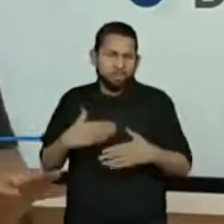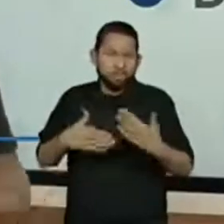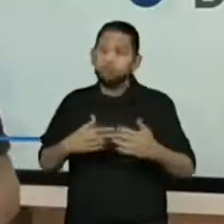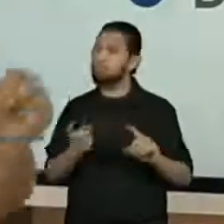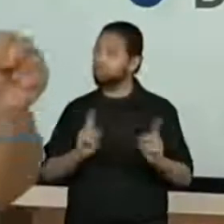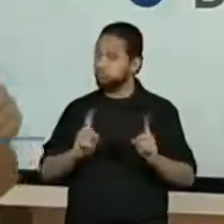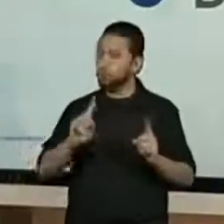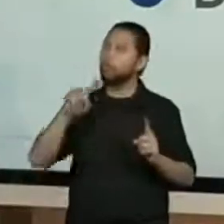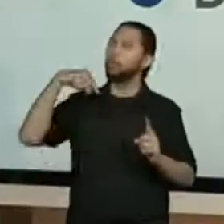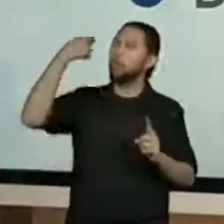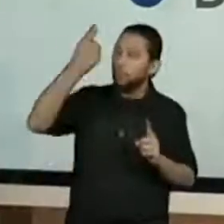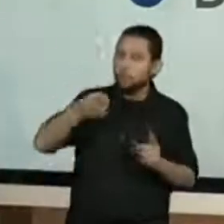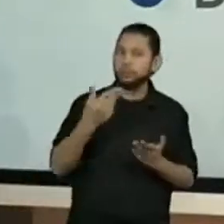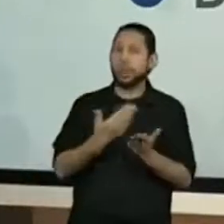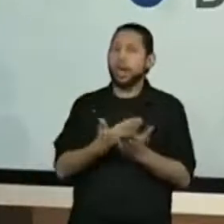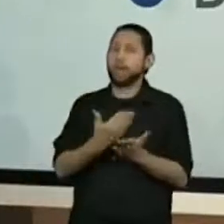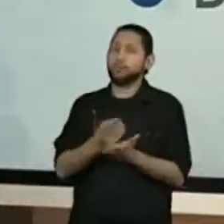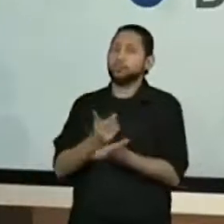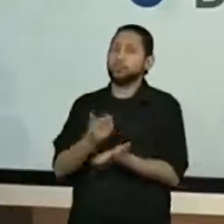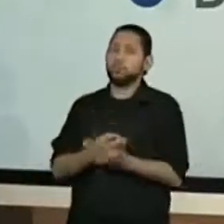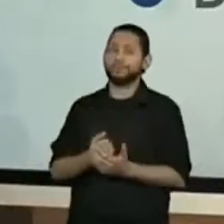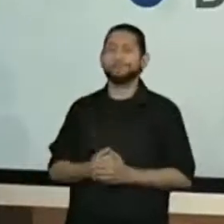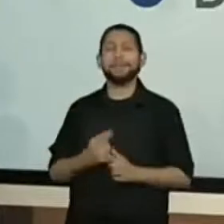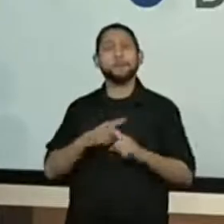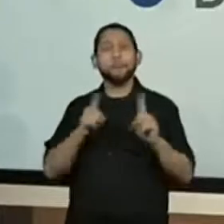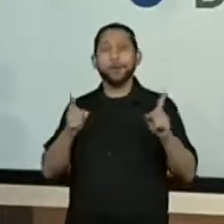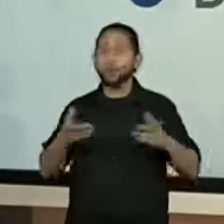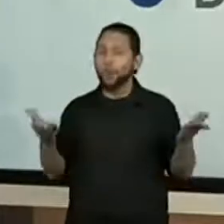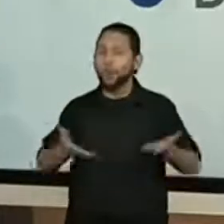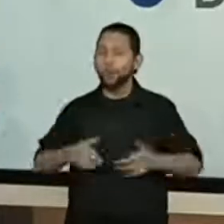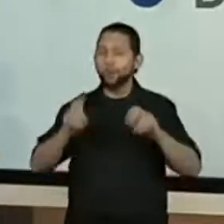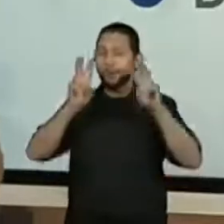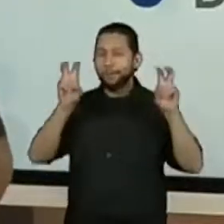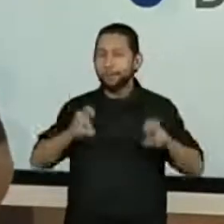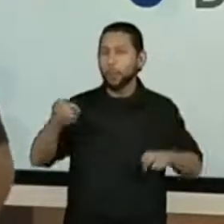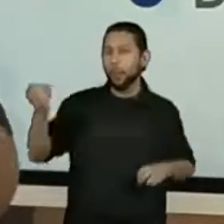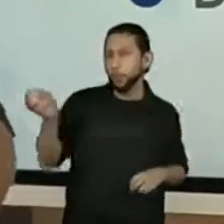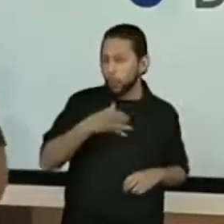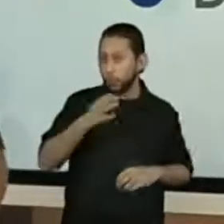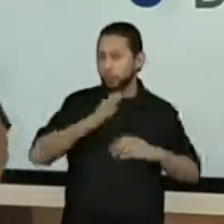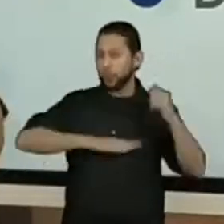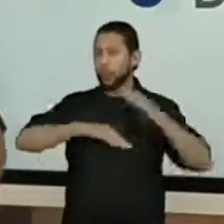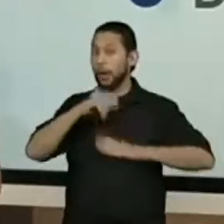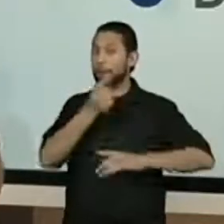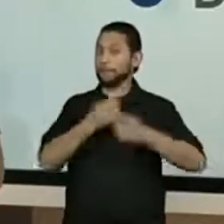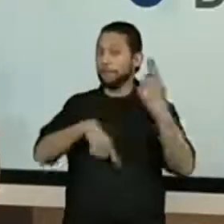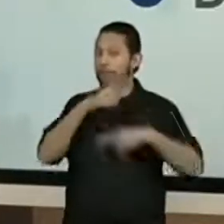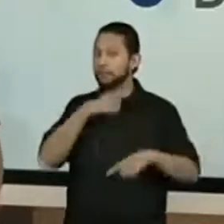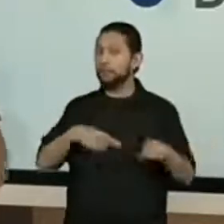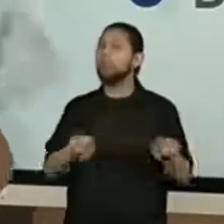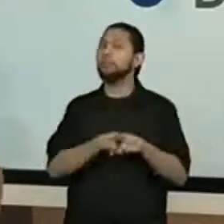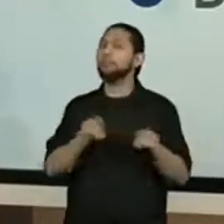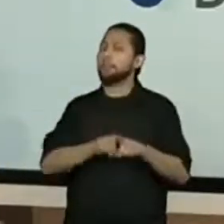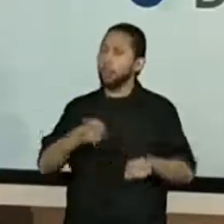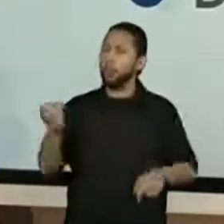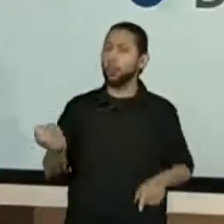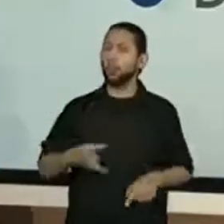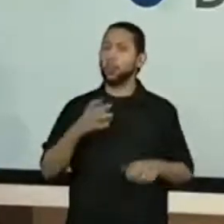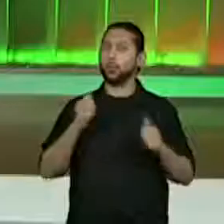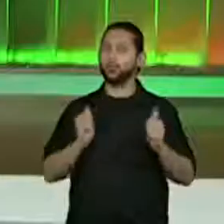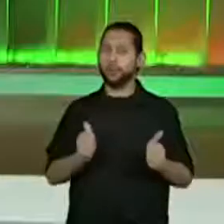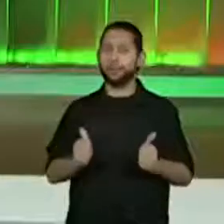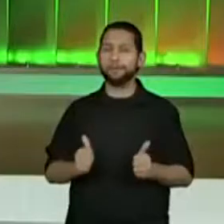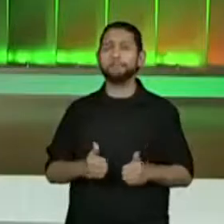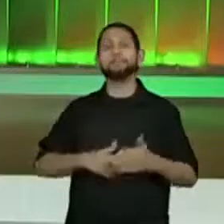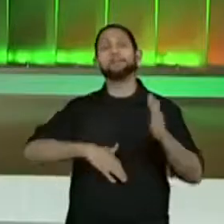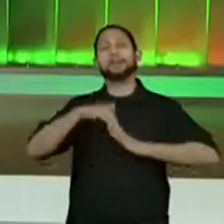continuação, tá? Só que hoje o assunto é novo, a habilidade também. Então, vamos para